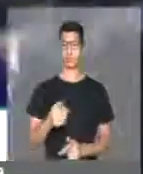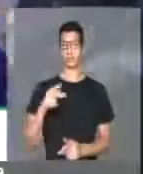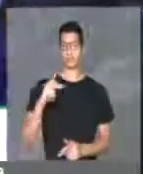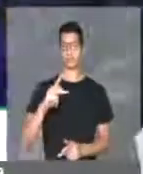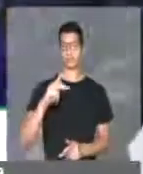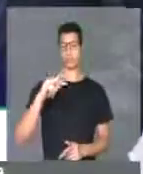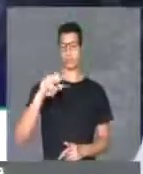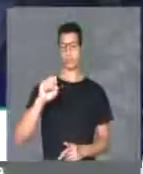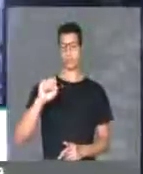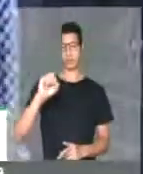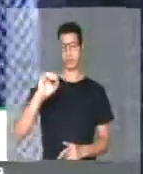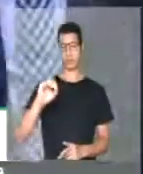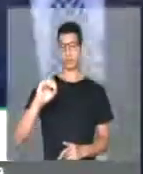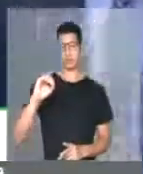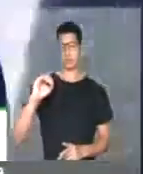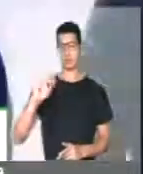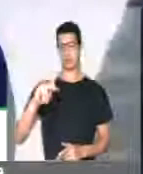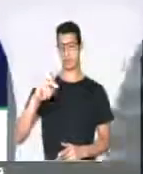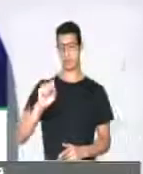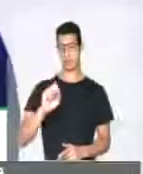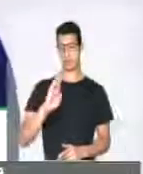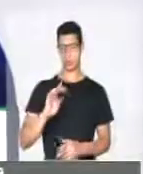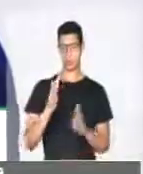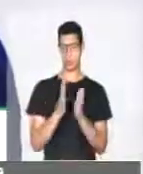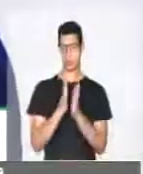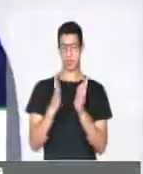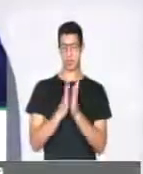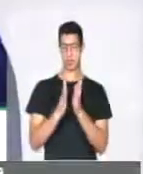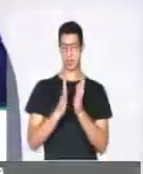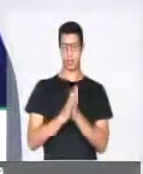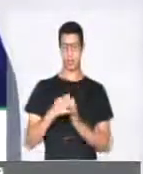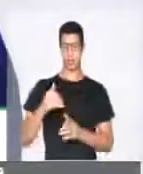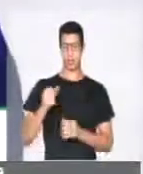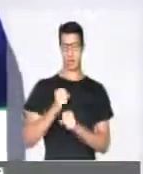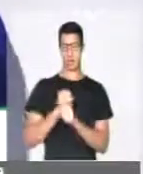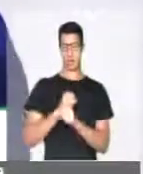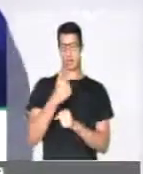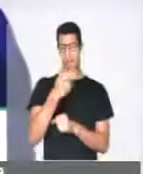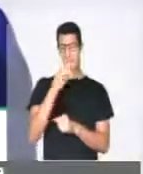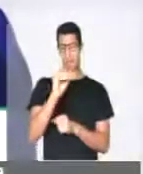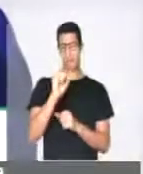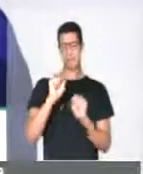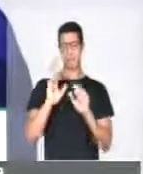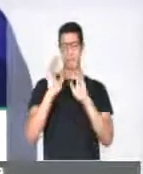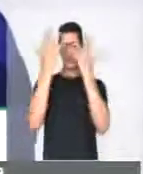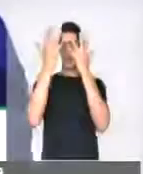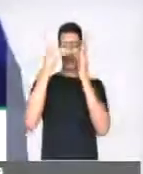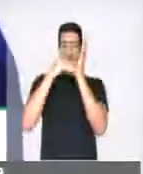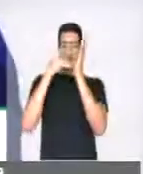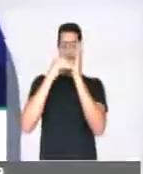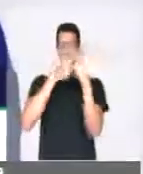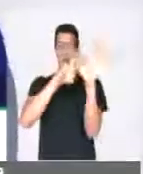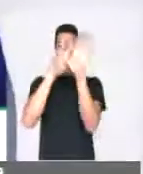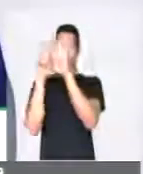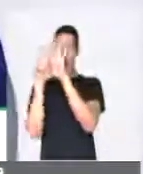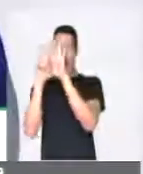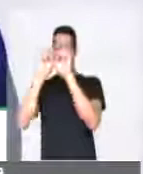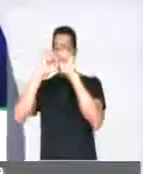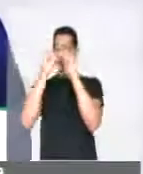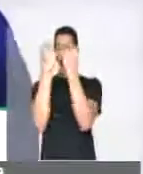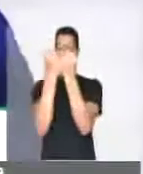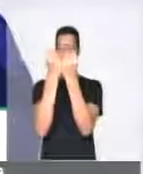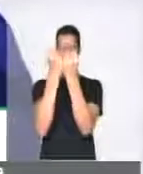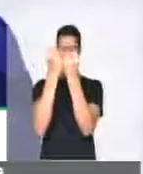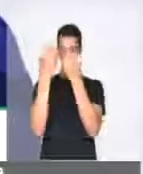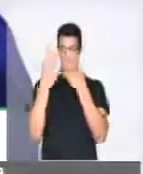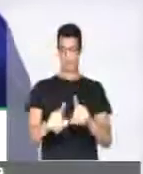Partido Socialista Brasileiro comemorou 70 anos e realizou na última semana o seminário